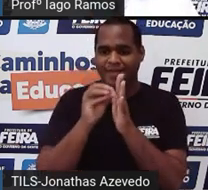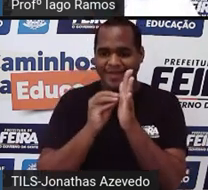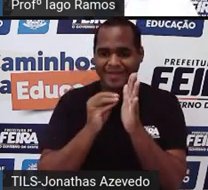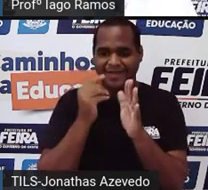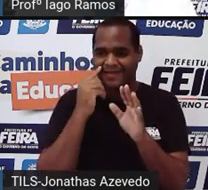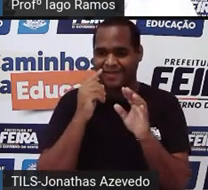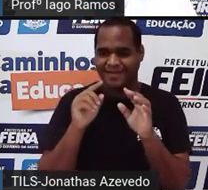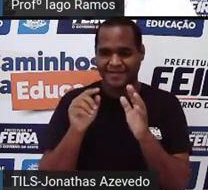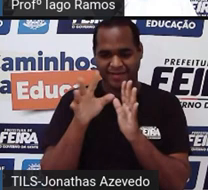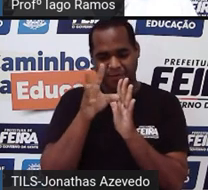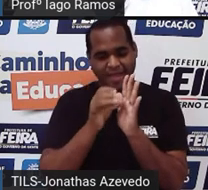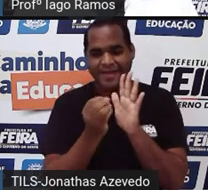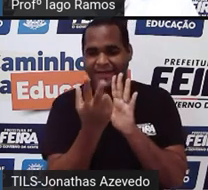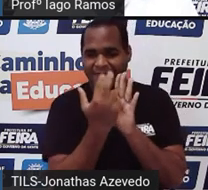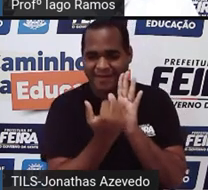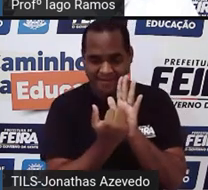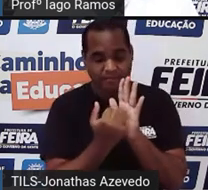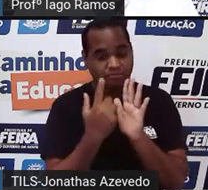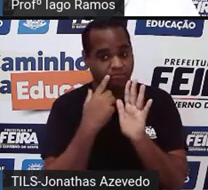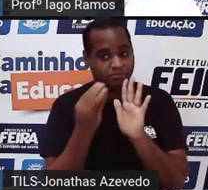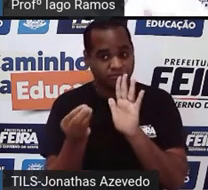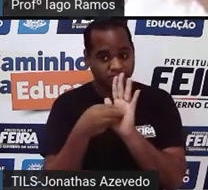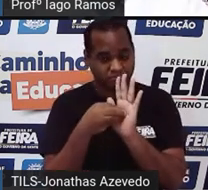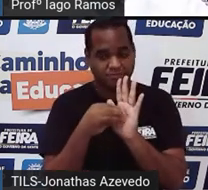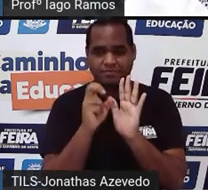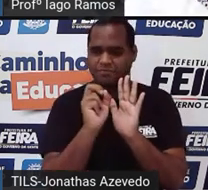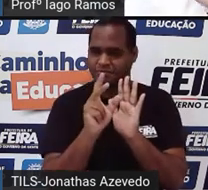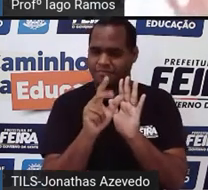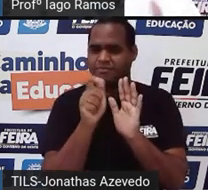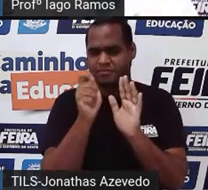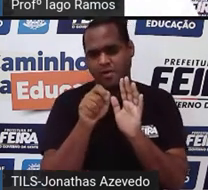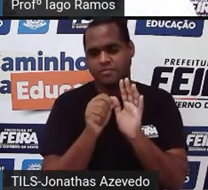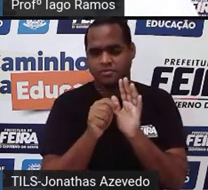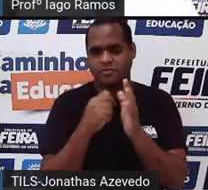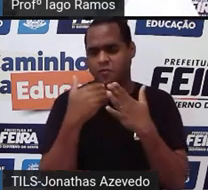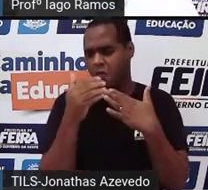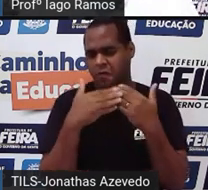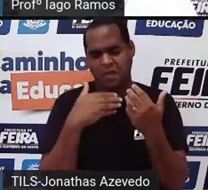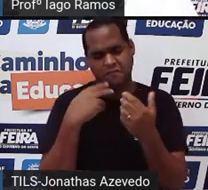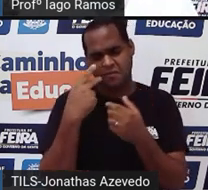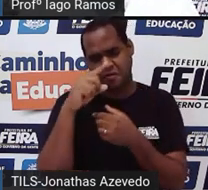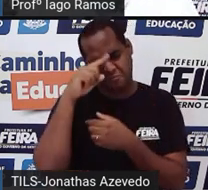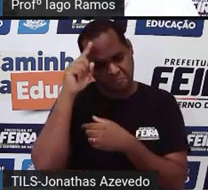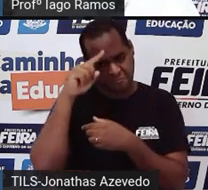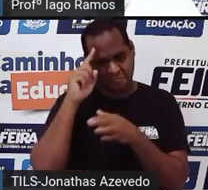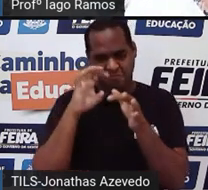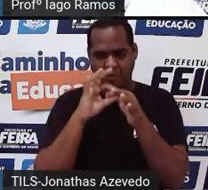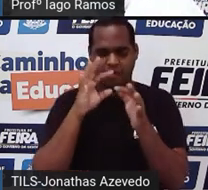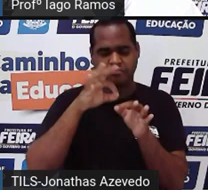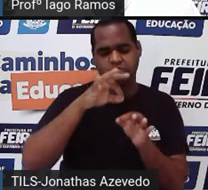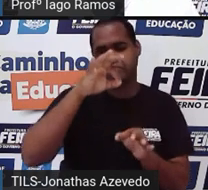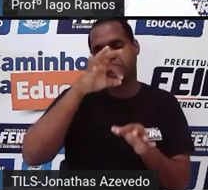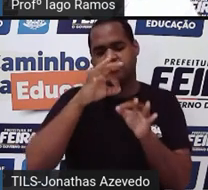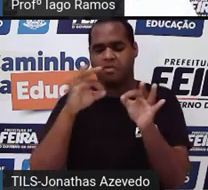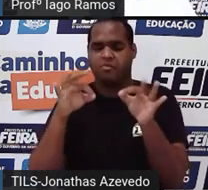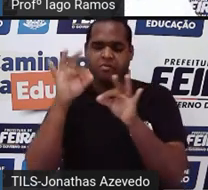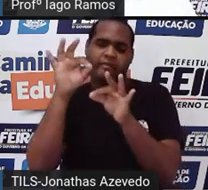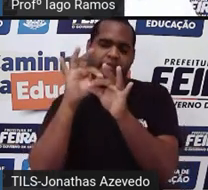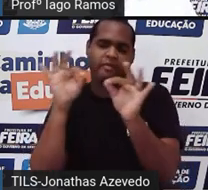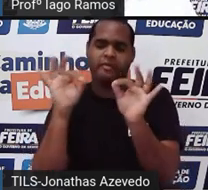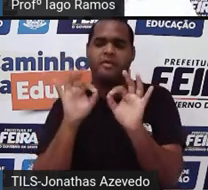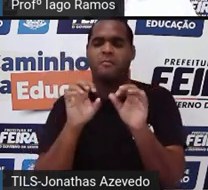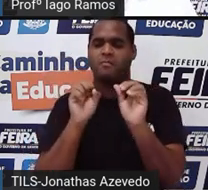figura aí no papel, tá? Em qualquer medida que você quiser, em qualquer medida que você